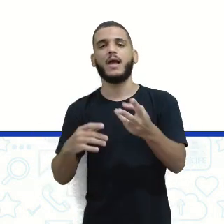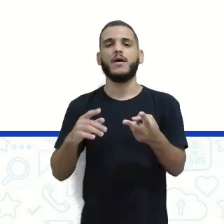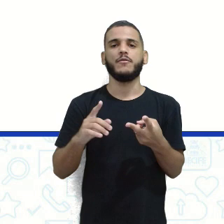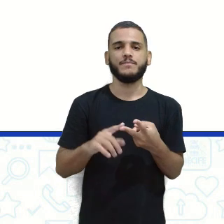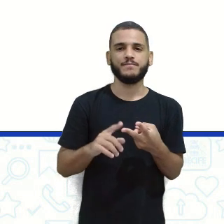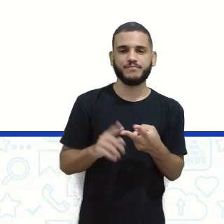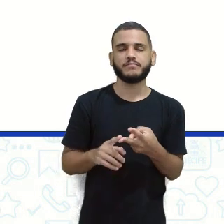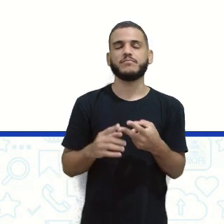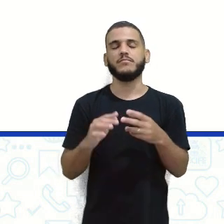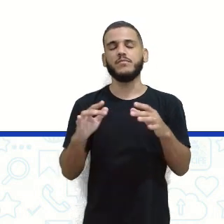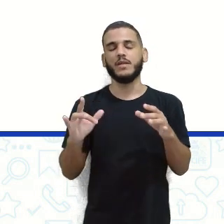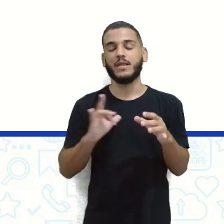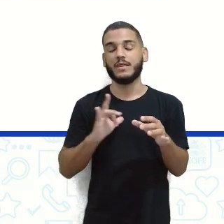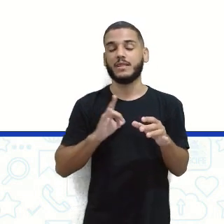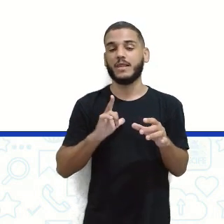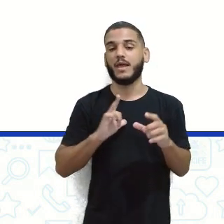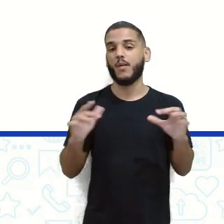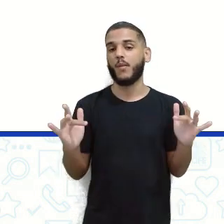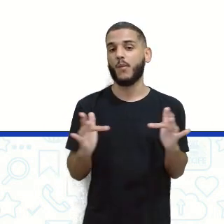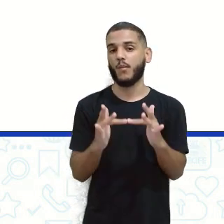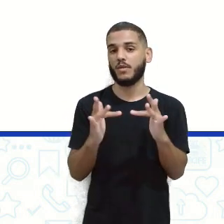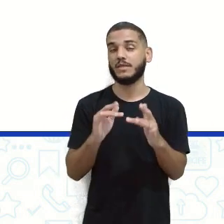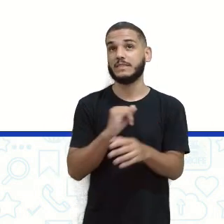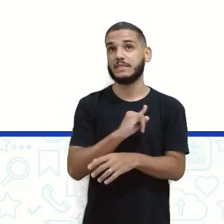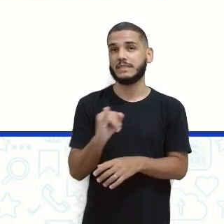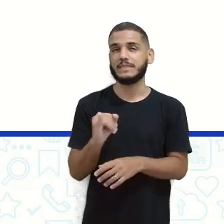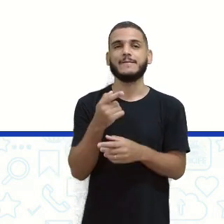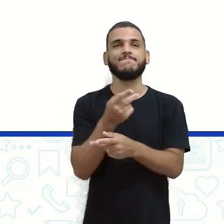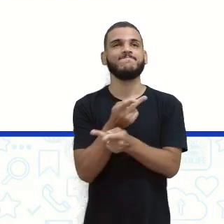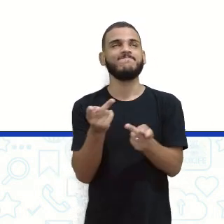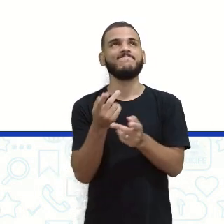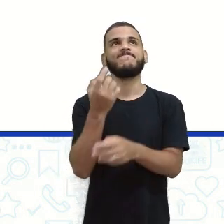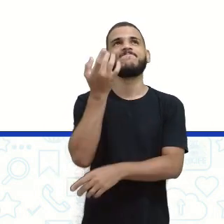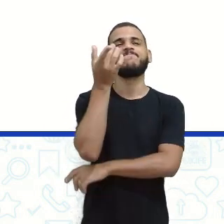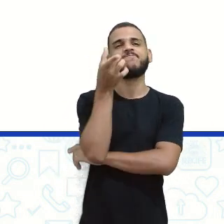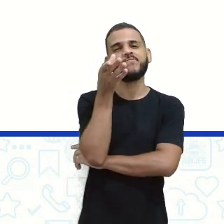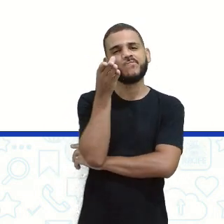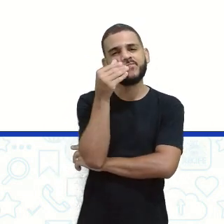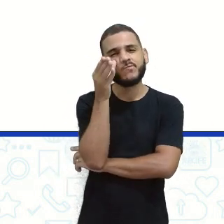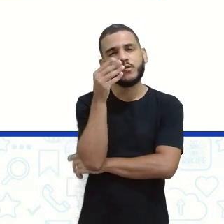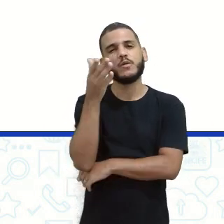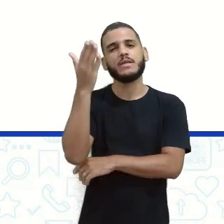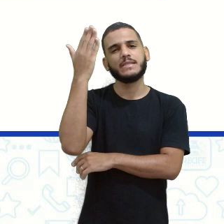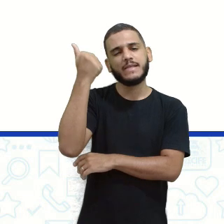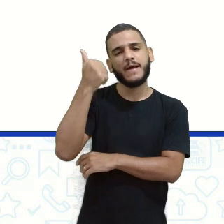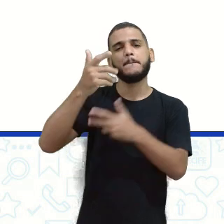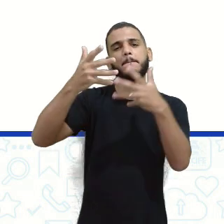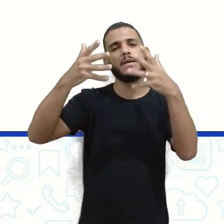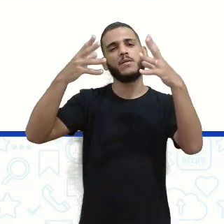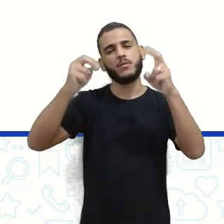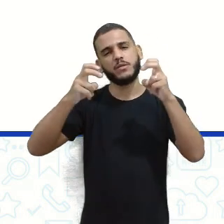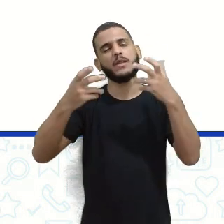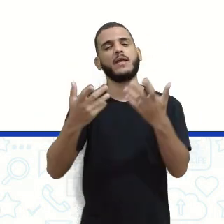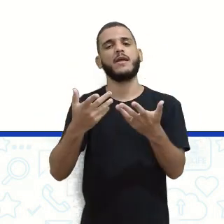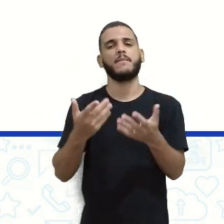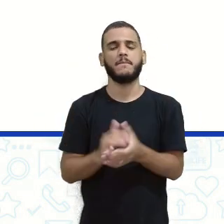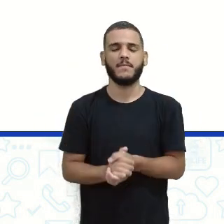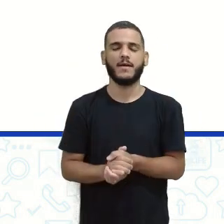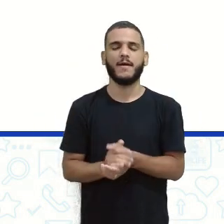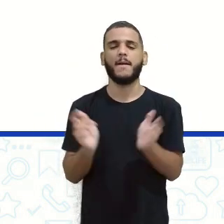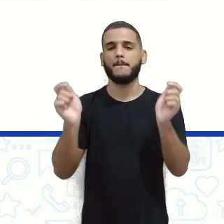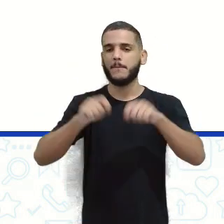E tudo mais. Então, se você ficou curioso para saber sobre essa temática, vai lá